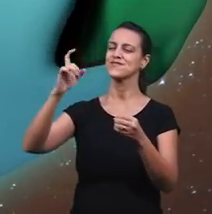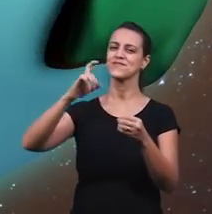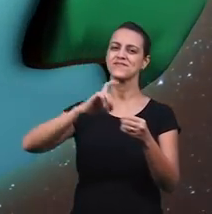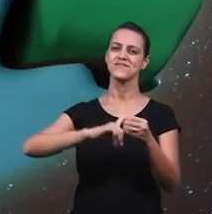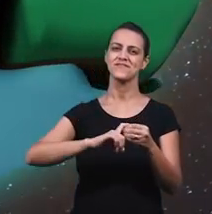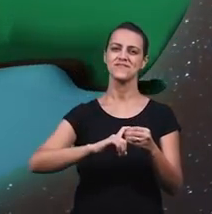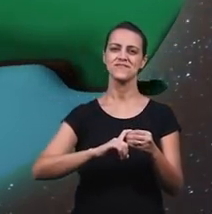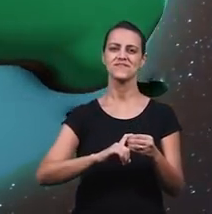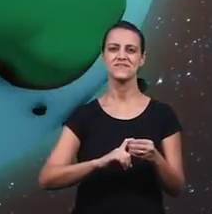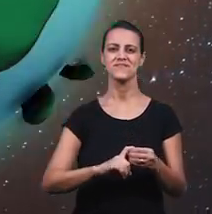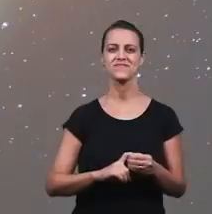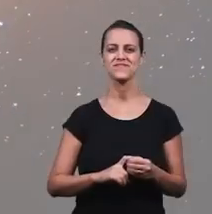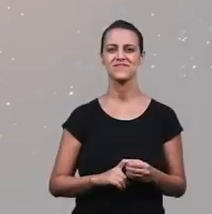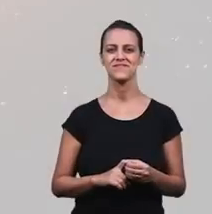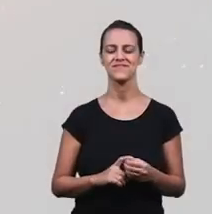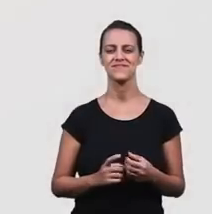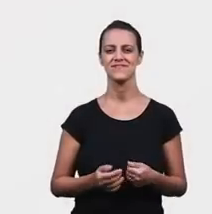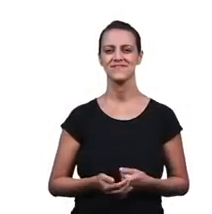voltar